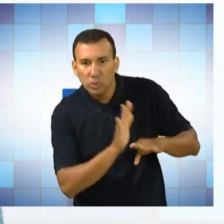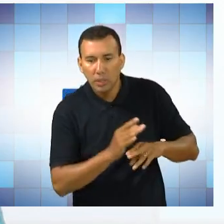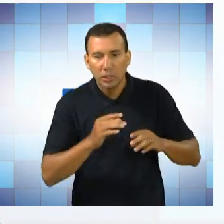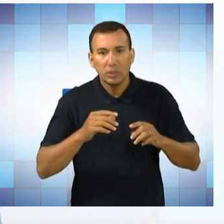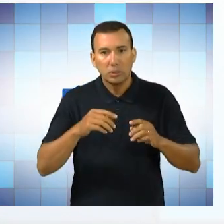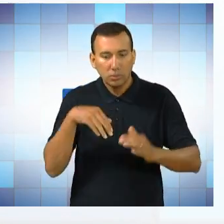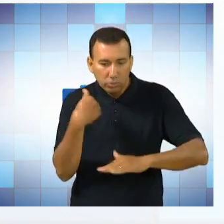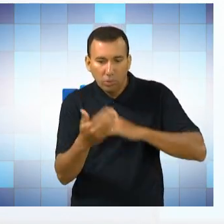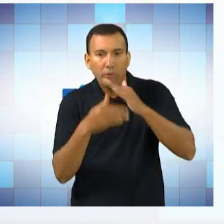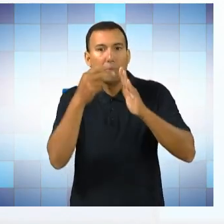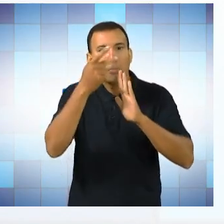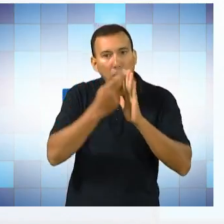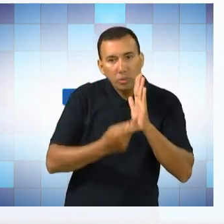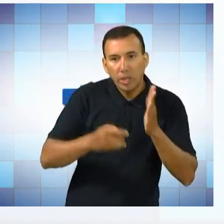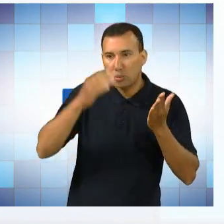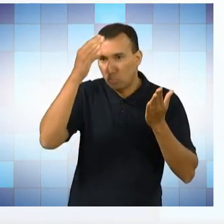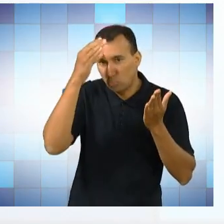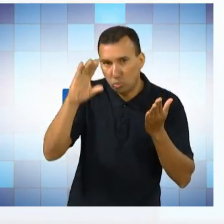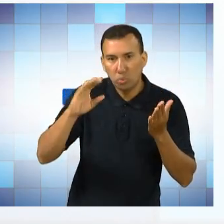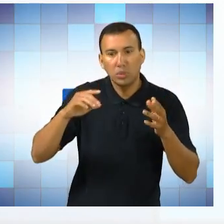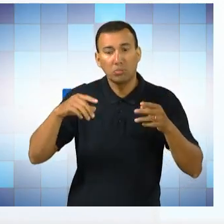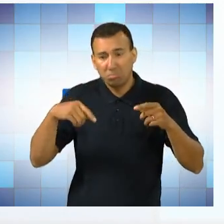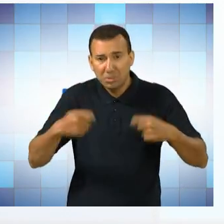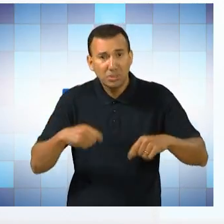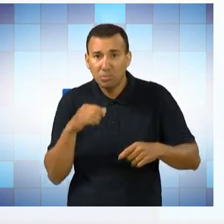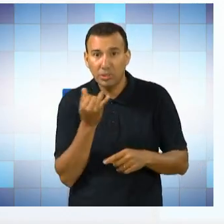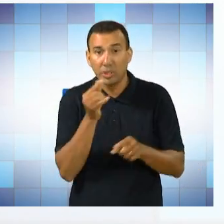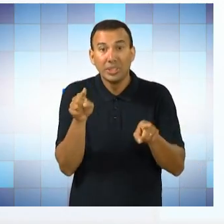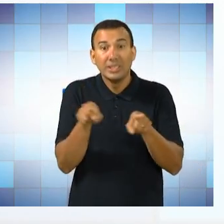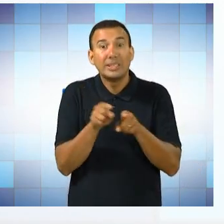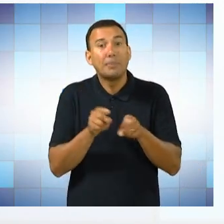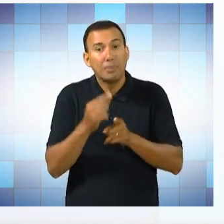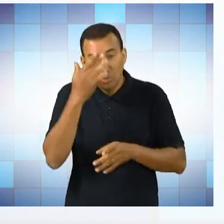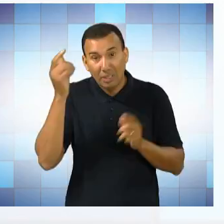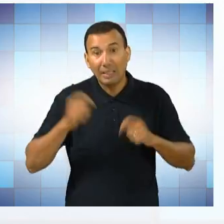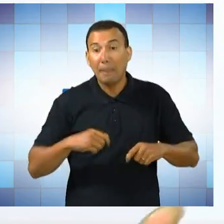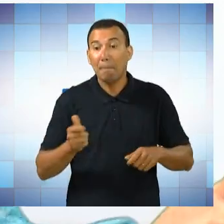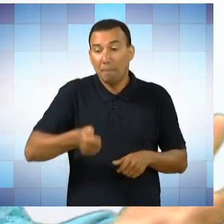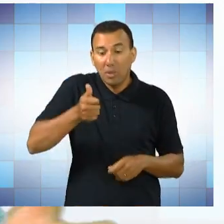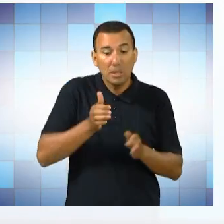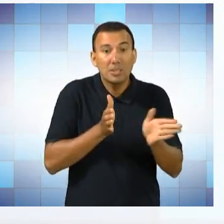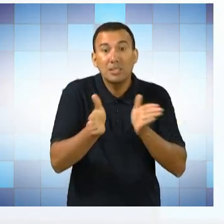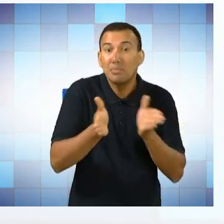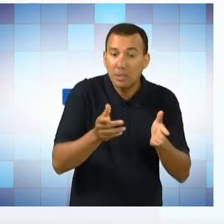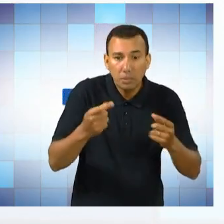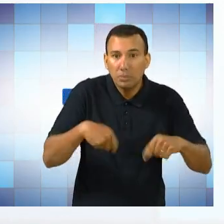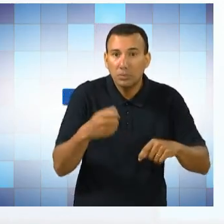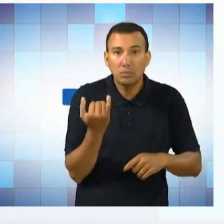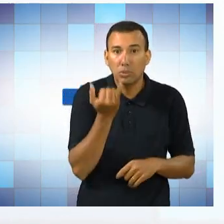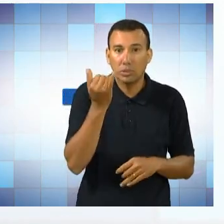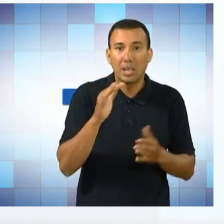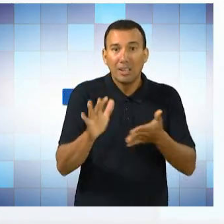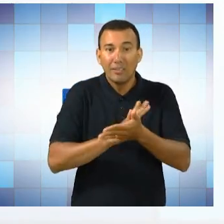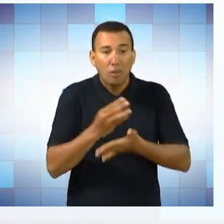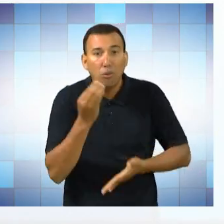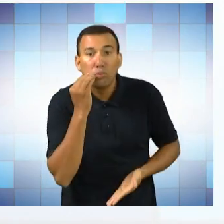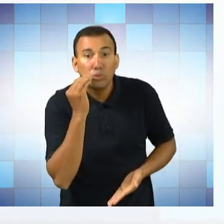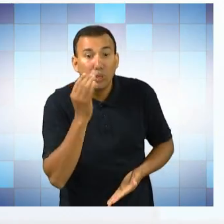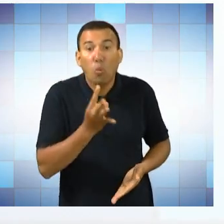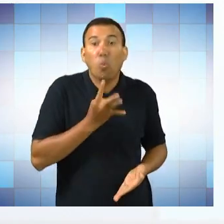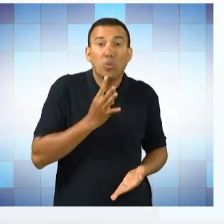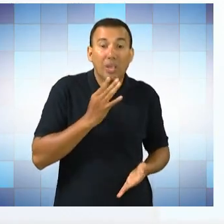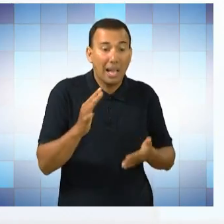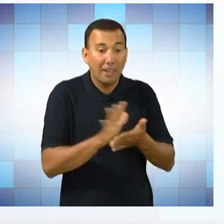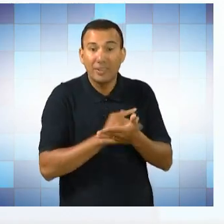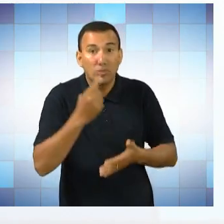projetos no âmbito da cultura, de dar acesso às pessoas que não têm, muitas vezes, nem a oportunidade de conhecer um